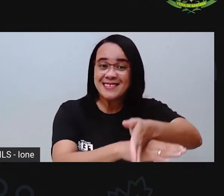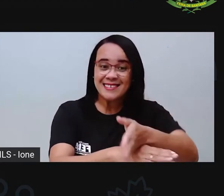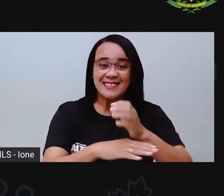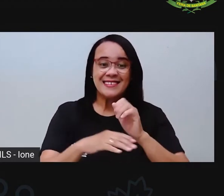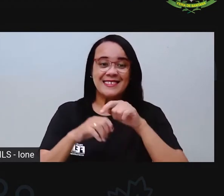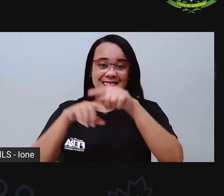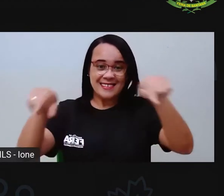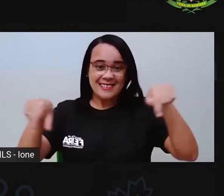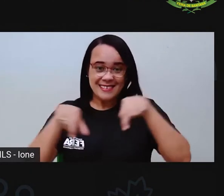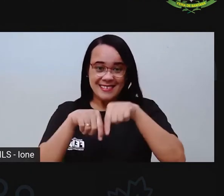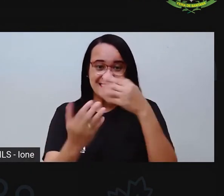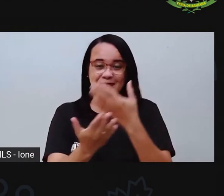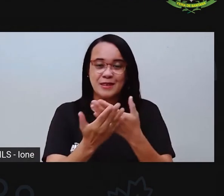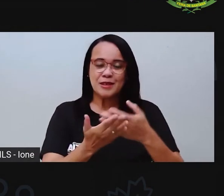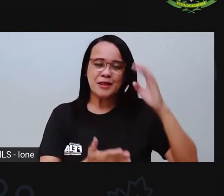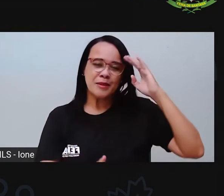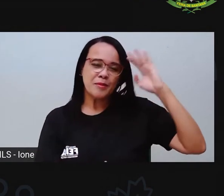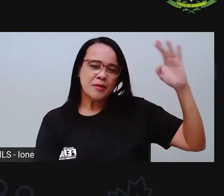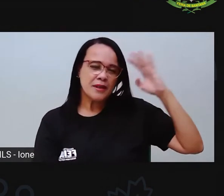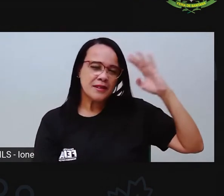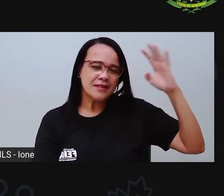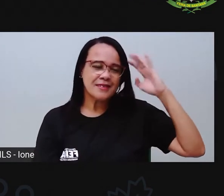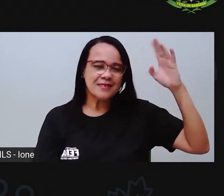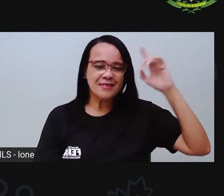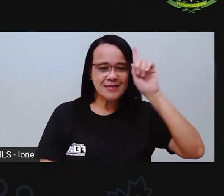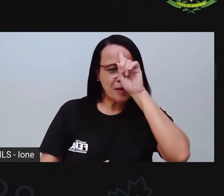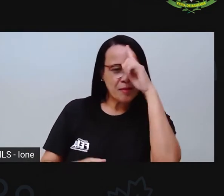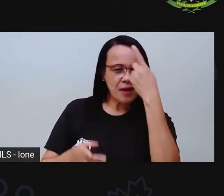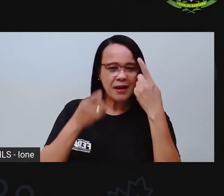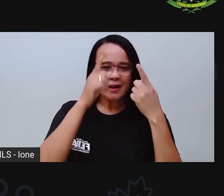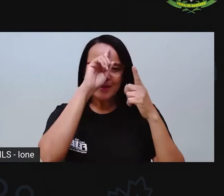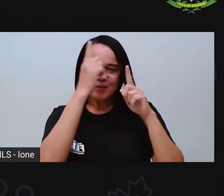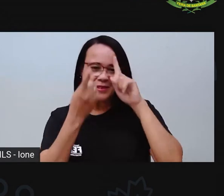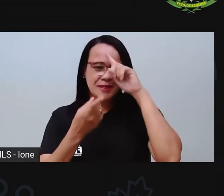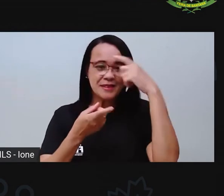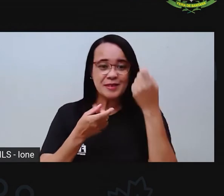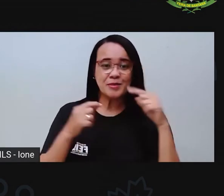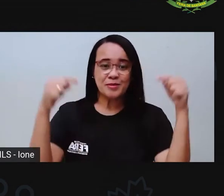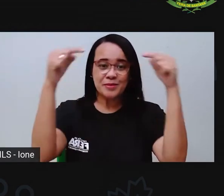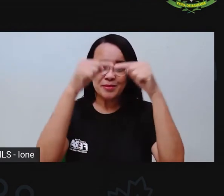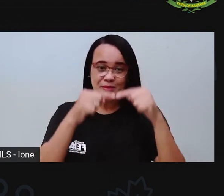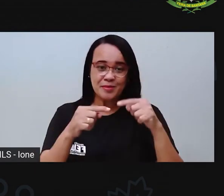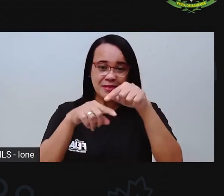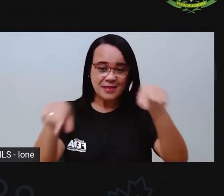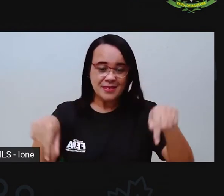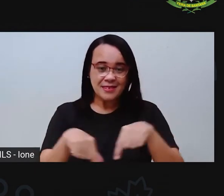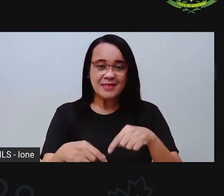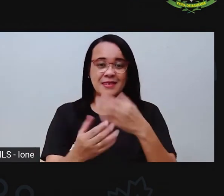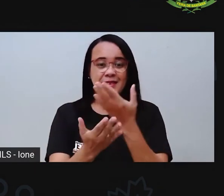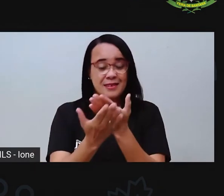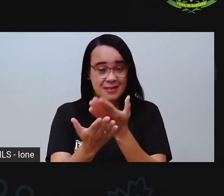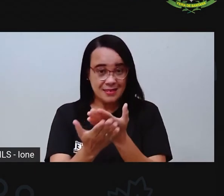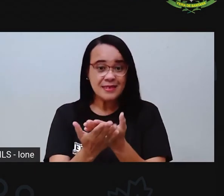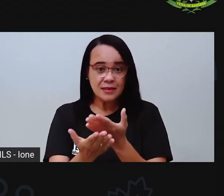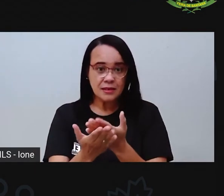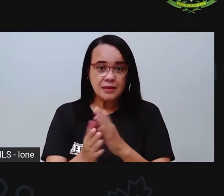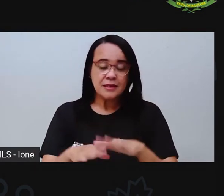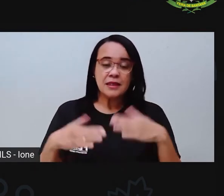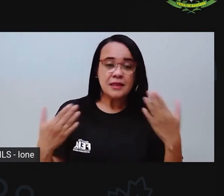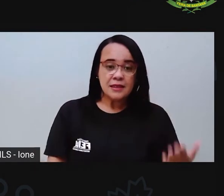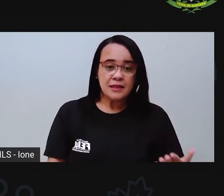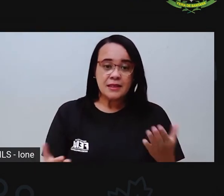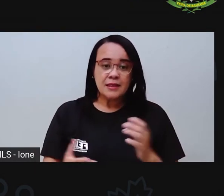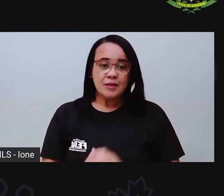né? Imaginar, usar a criatividade como se vocês estivessem em uma sala de aula, realmente, né? Então, para acontecer isso,